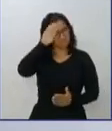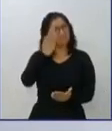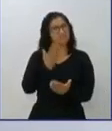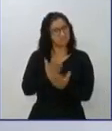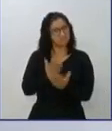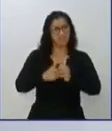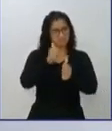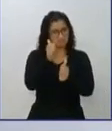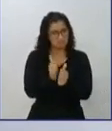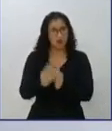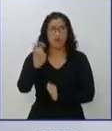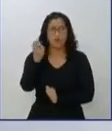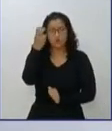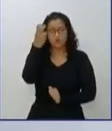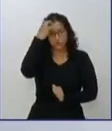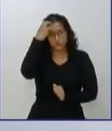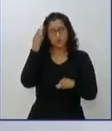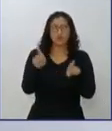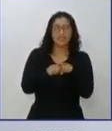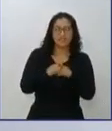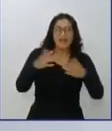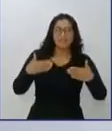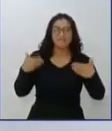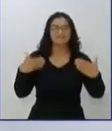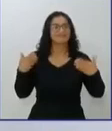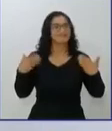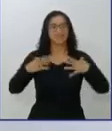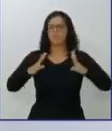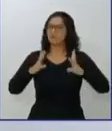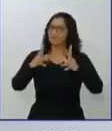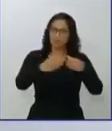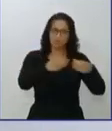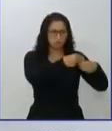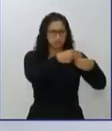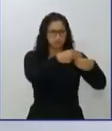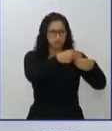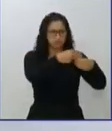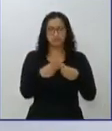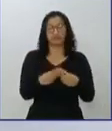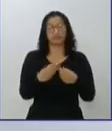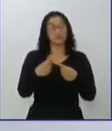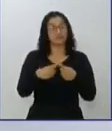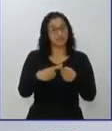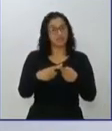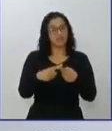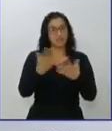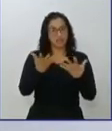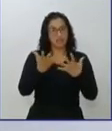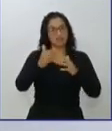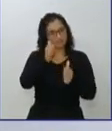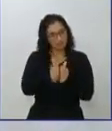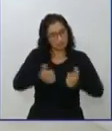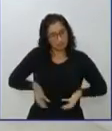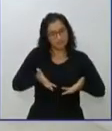para todo o Mato Grosso do Sul, inclusive dos municípios cujos esse tipo de esporte, equestre, e as tradições sejam mantidas. tá?